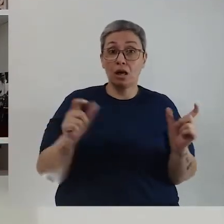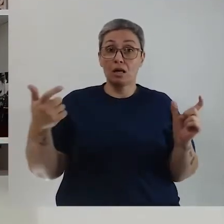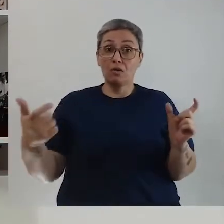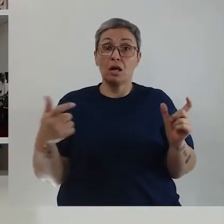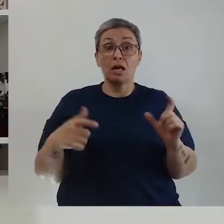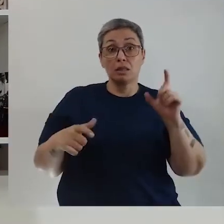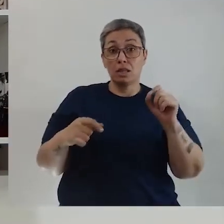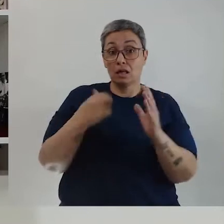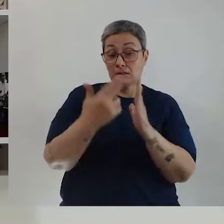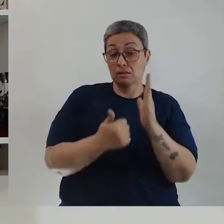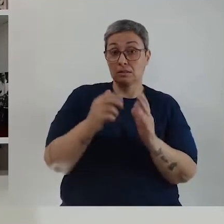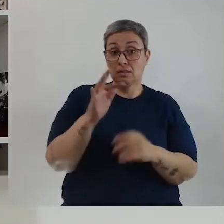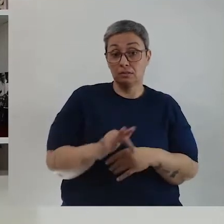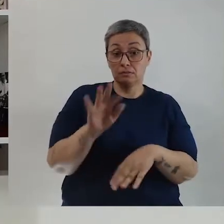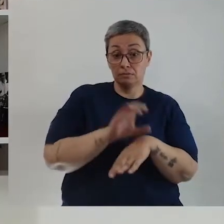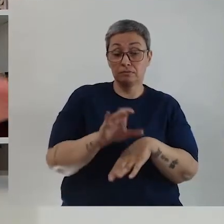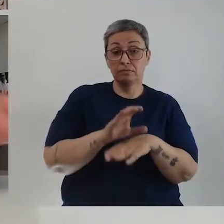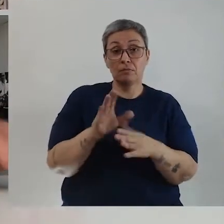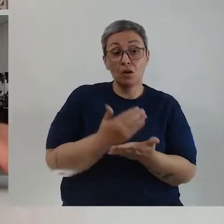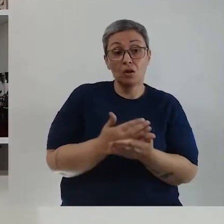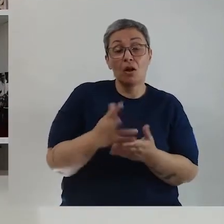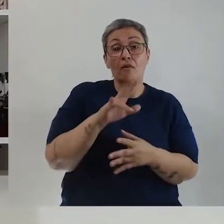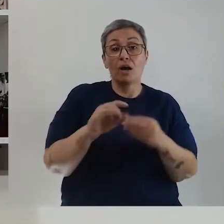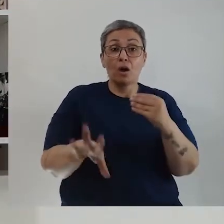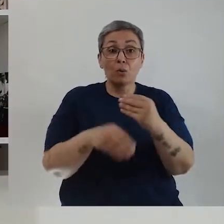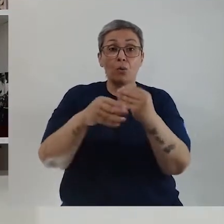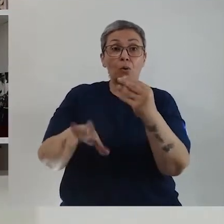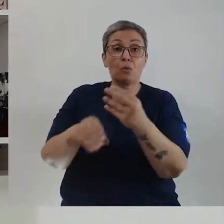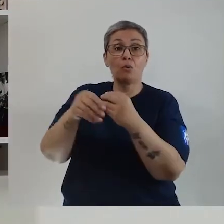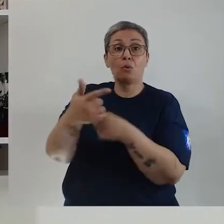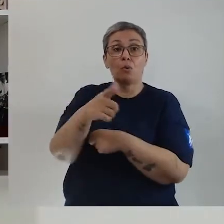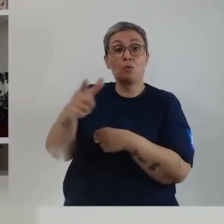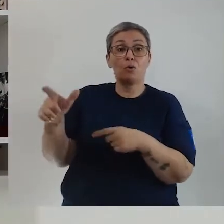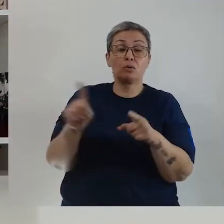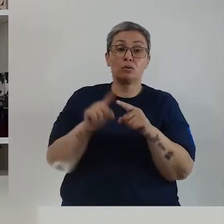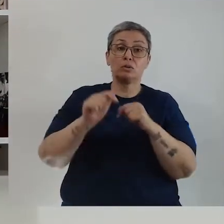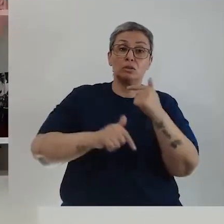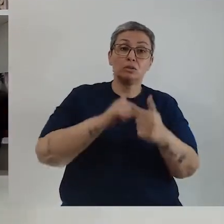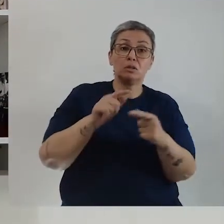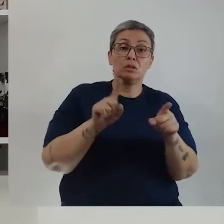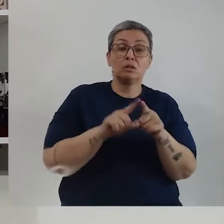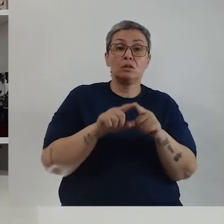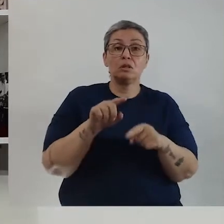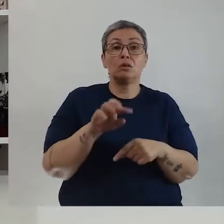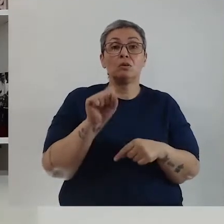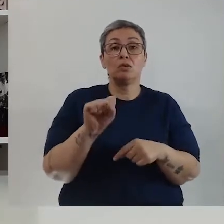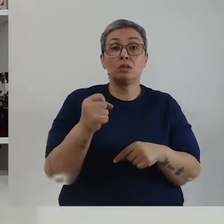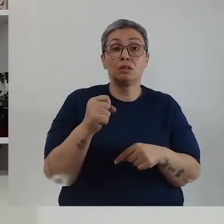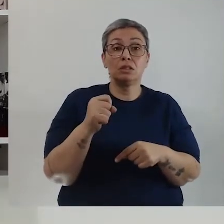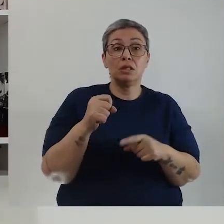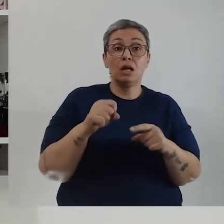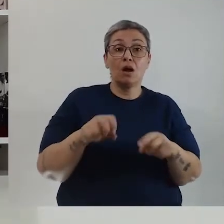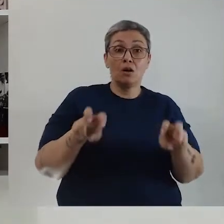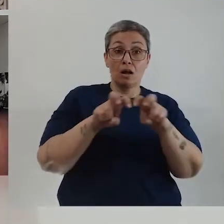Então eu fiz um projeto de dez desenhos na faculdade. E partindo de lá, a gente vai agregando outras coisas. Até fiz um trabalho pro oitavo